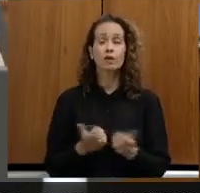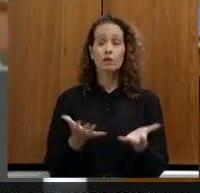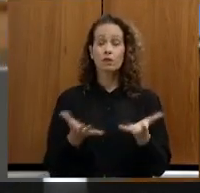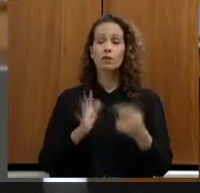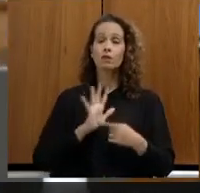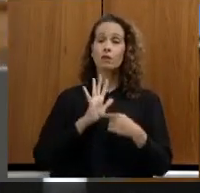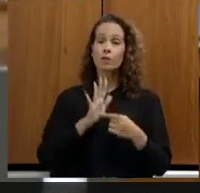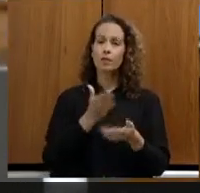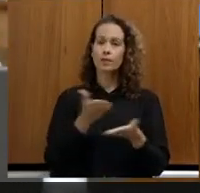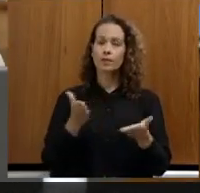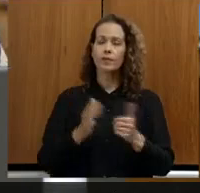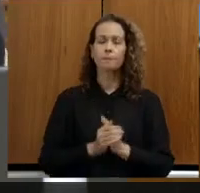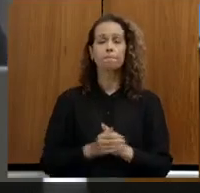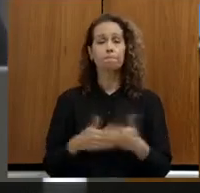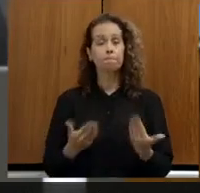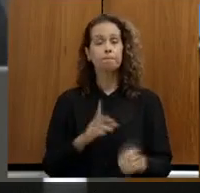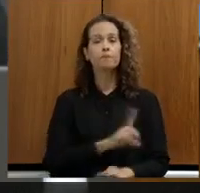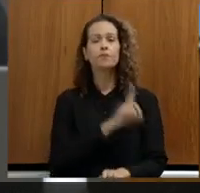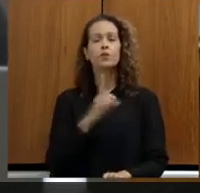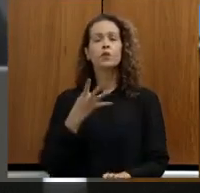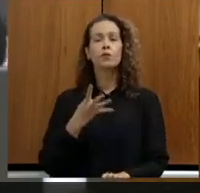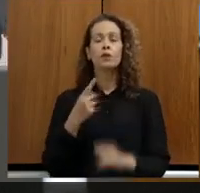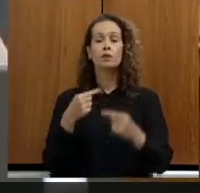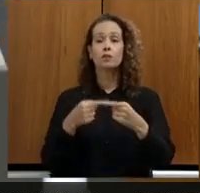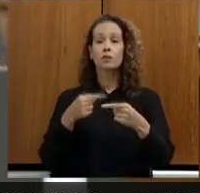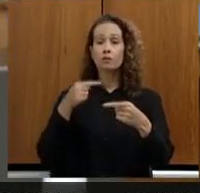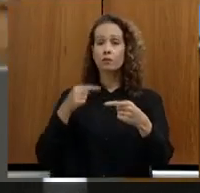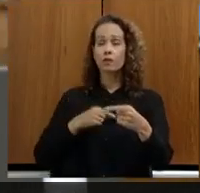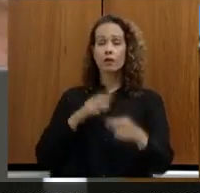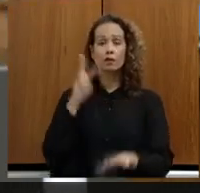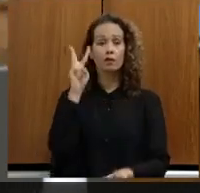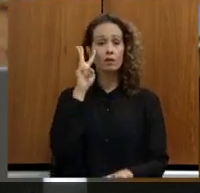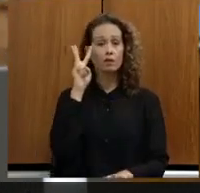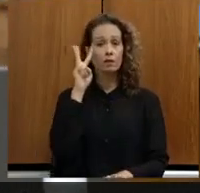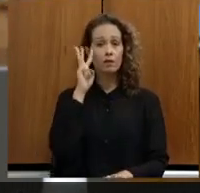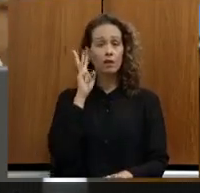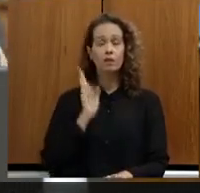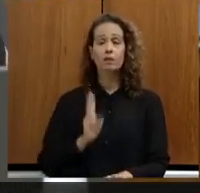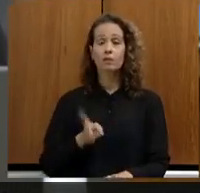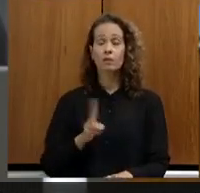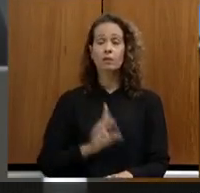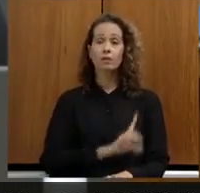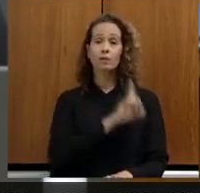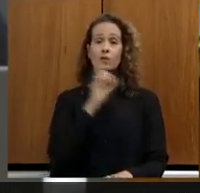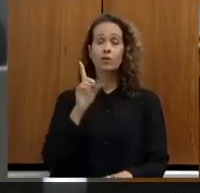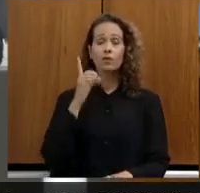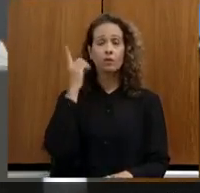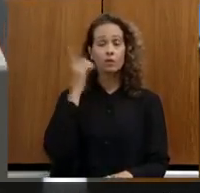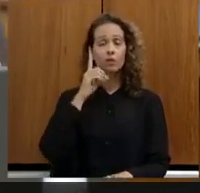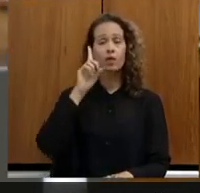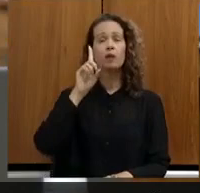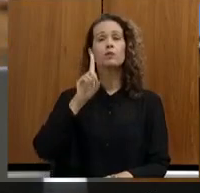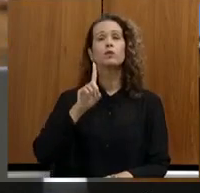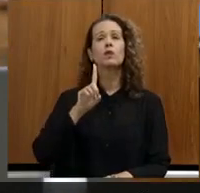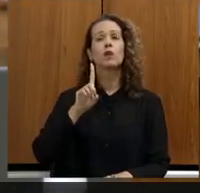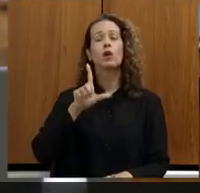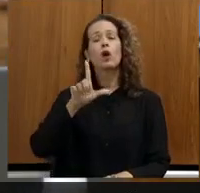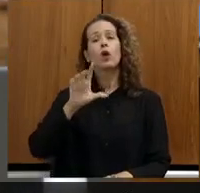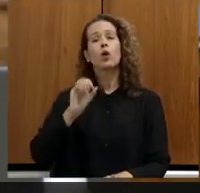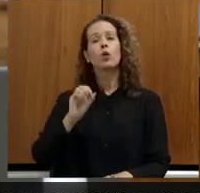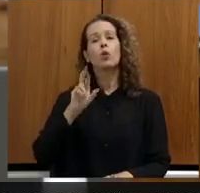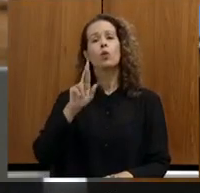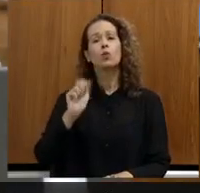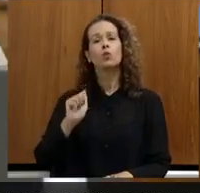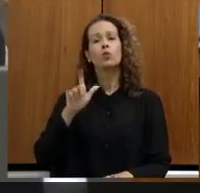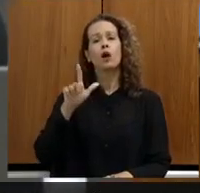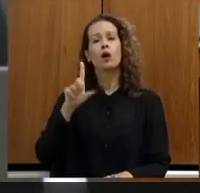destacar bem no dia 4 semana passada na terça-feira mesmo dia que o deputado Noraldino esteve à tarde na Assembleia